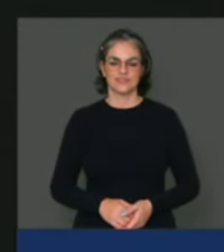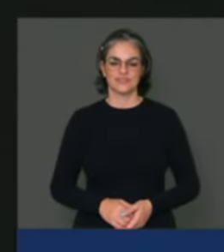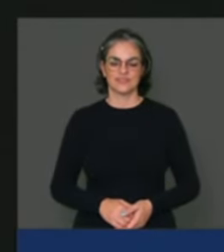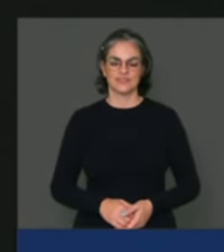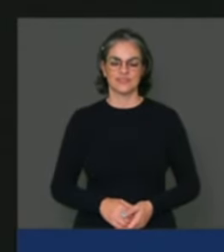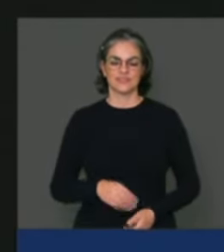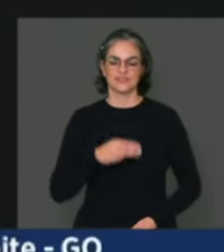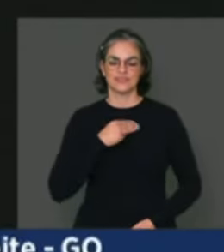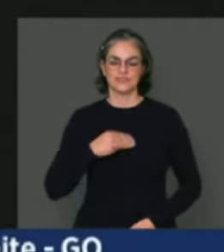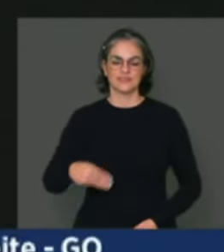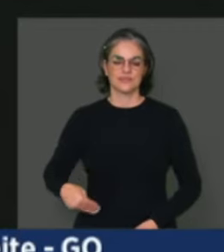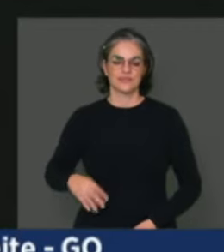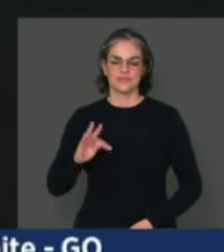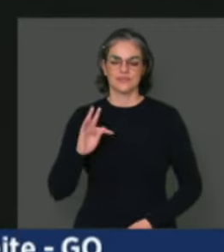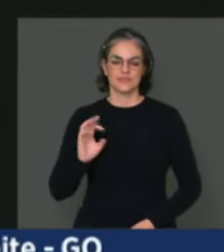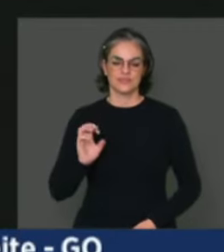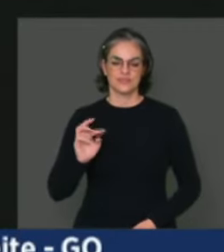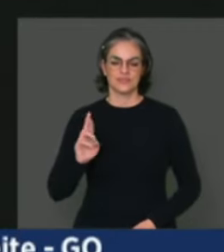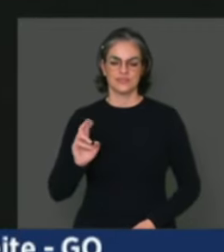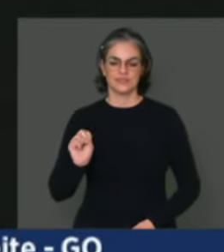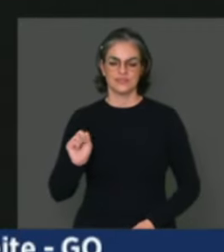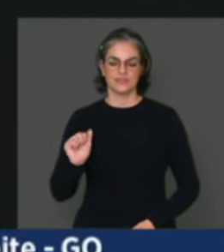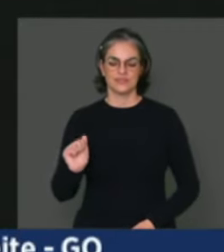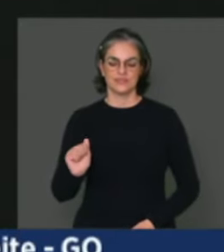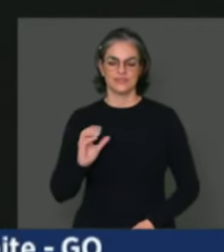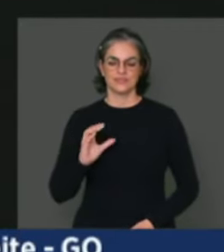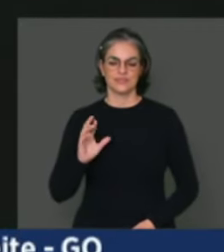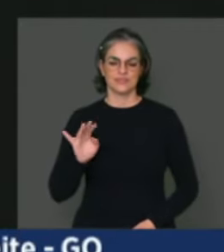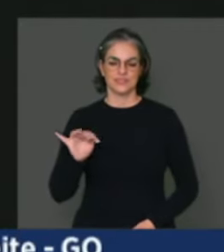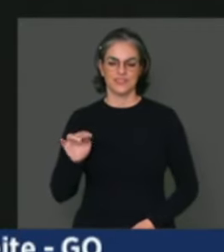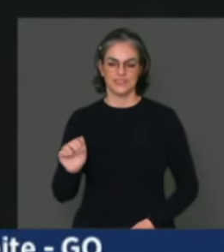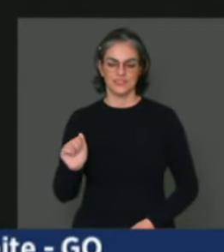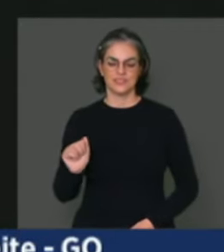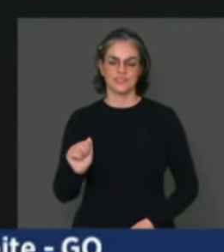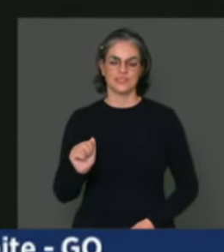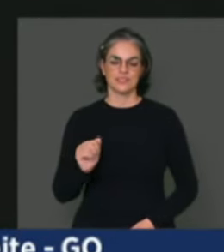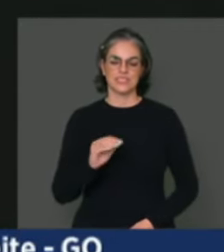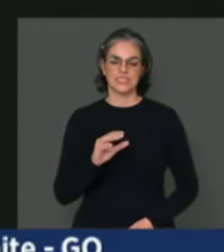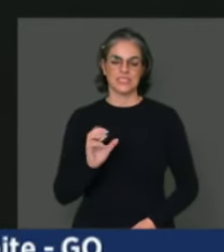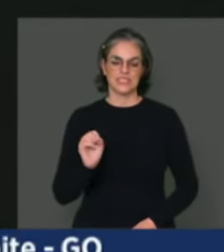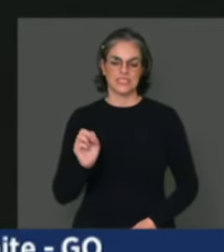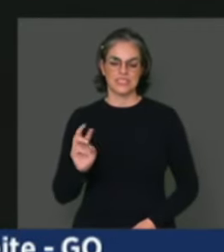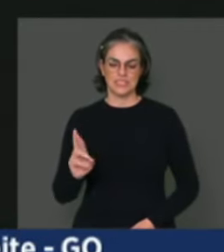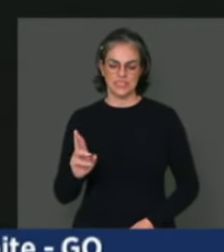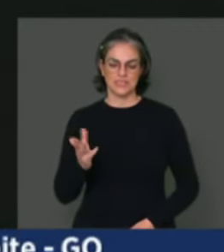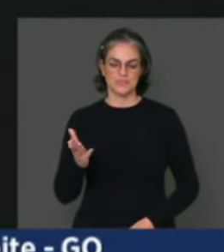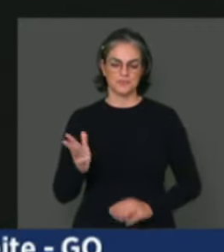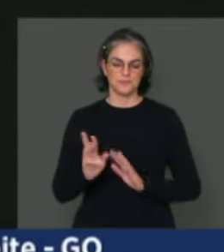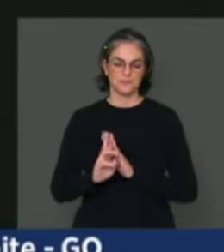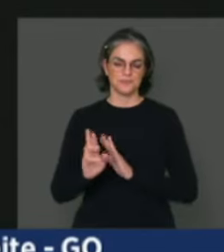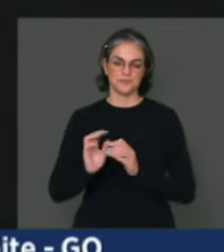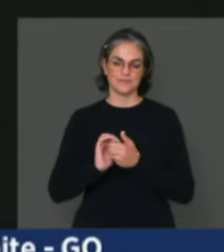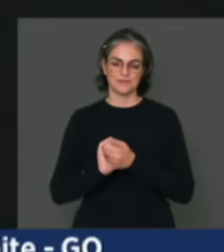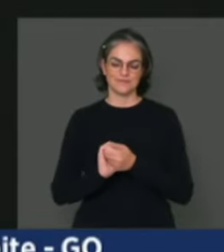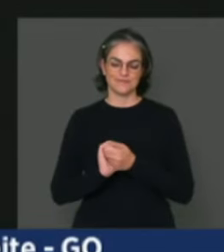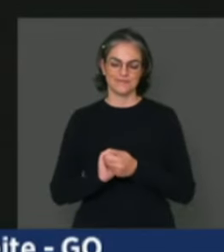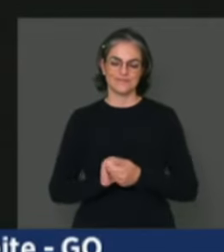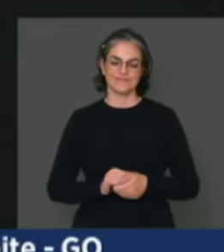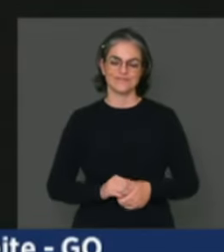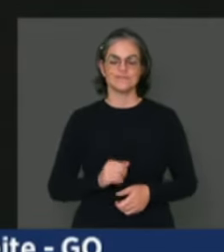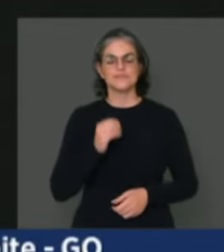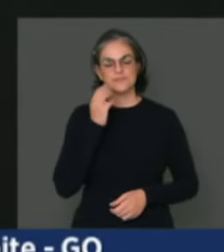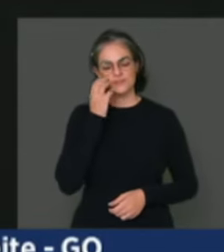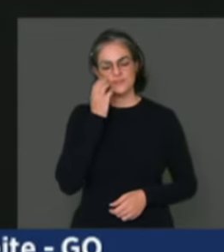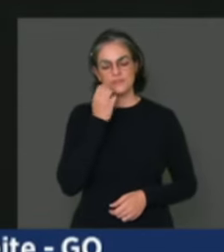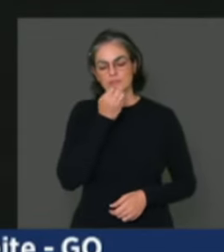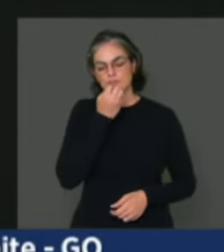Tereza Cristina, através do César Alun, que nos permitiu essa aproximação